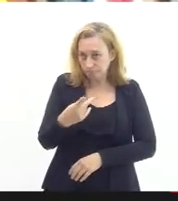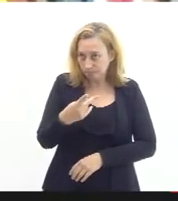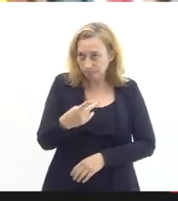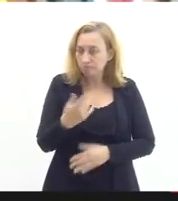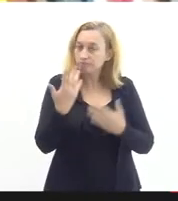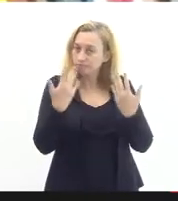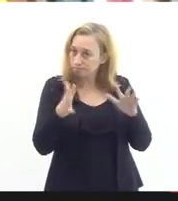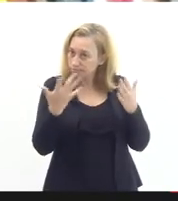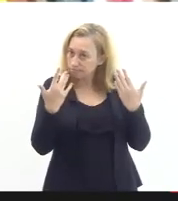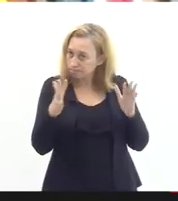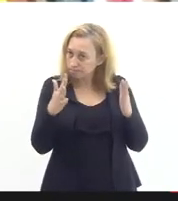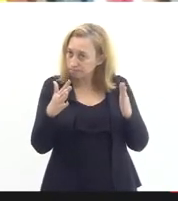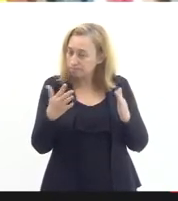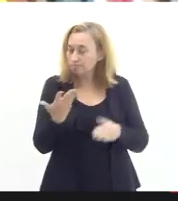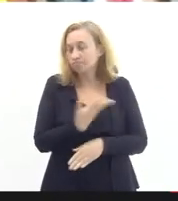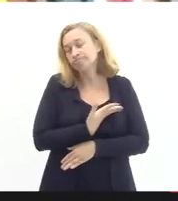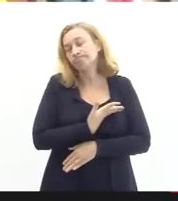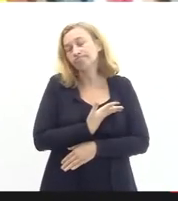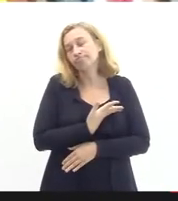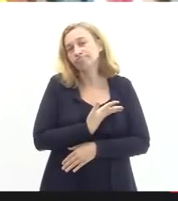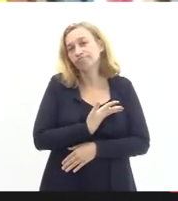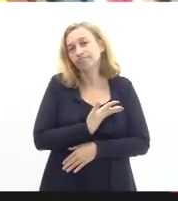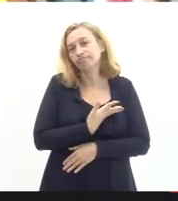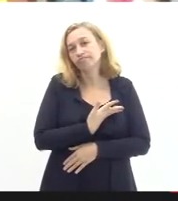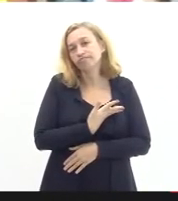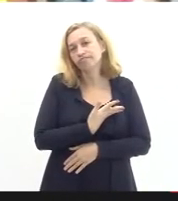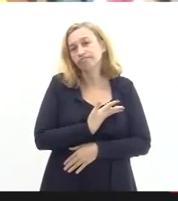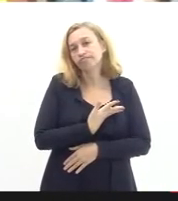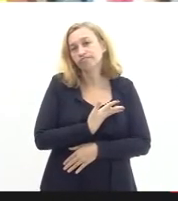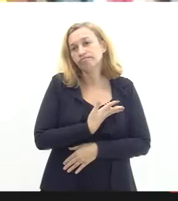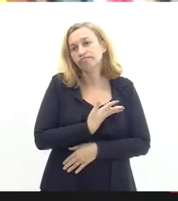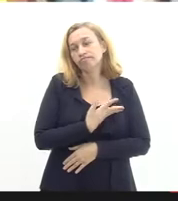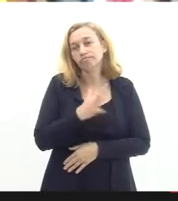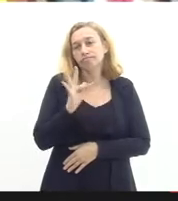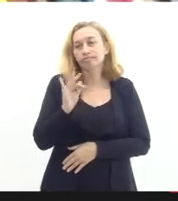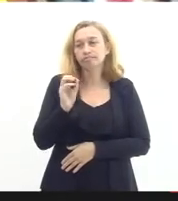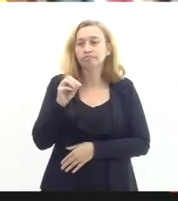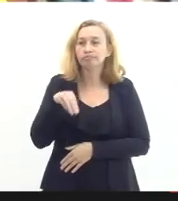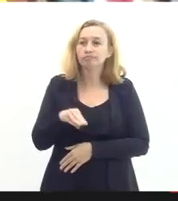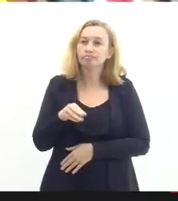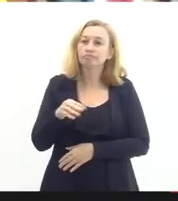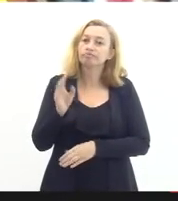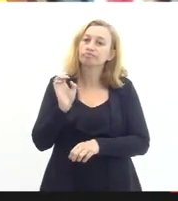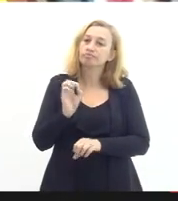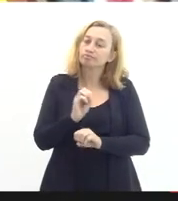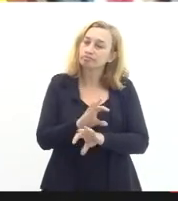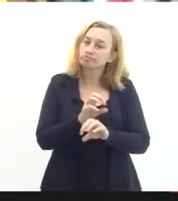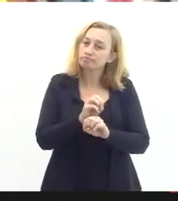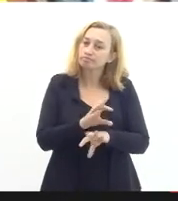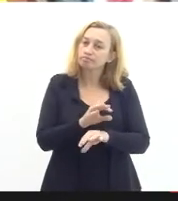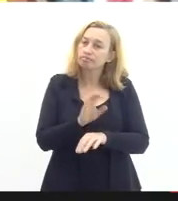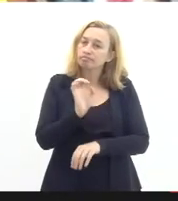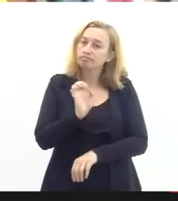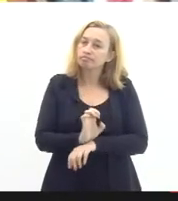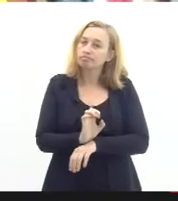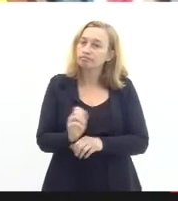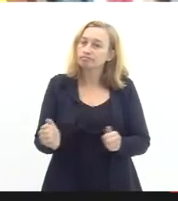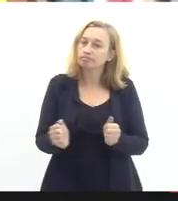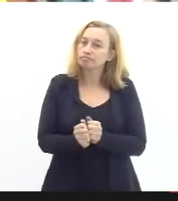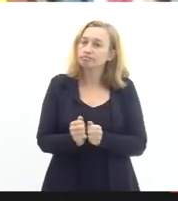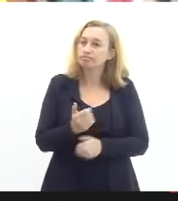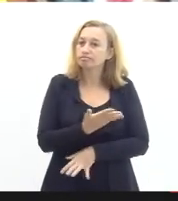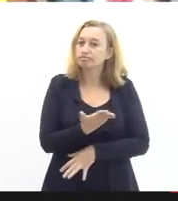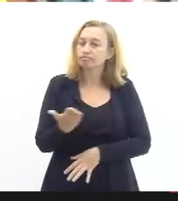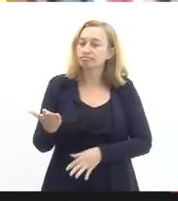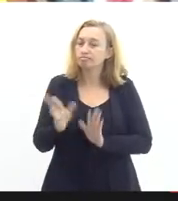e parabenizar os colegas e dizer que o fórum estadual de educação está junto com todos os